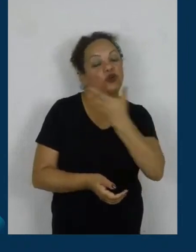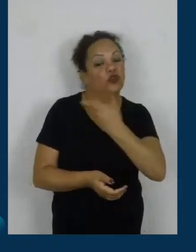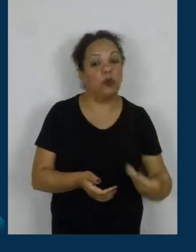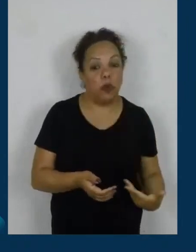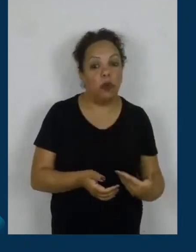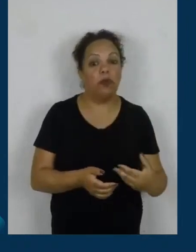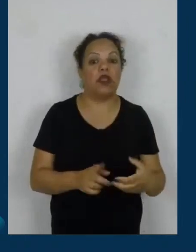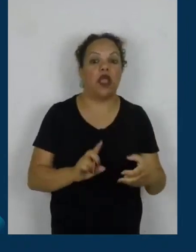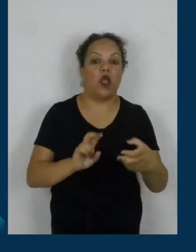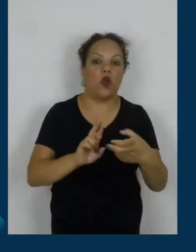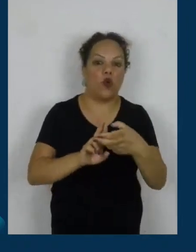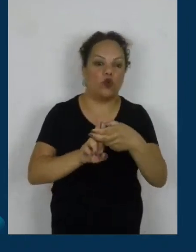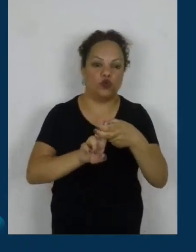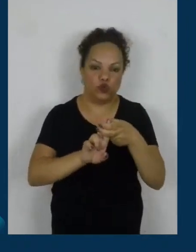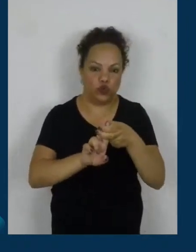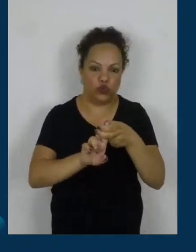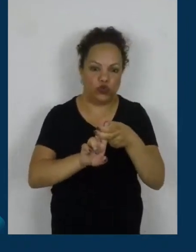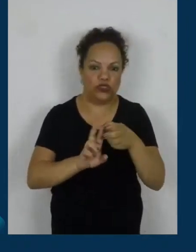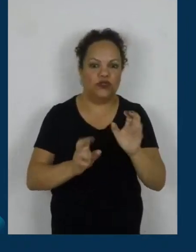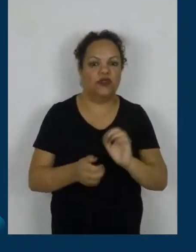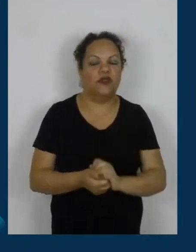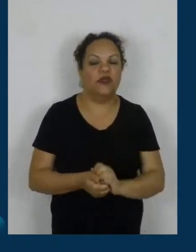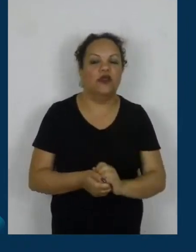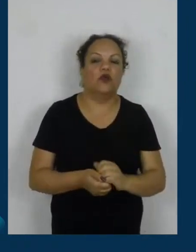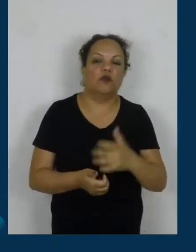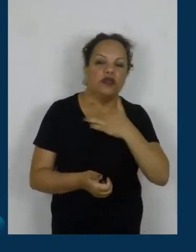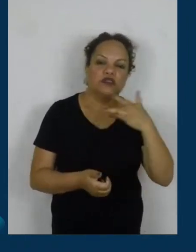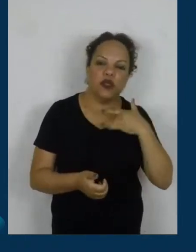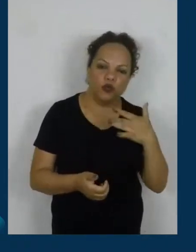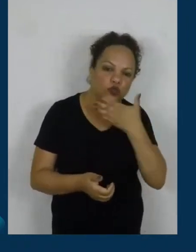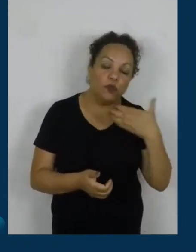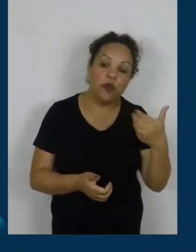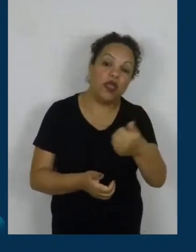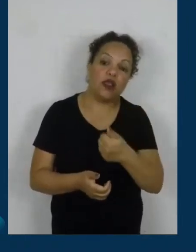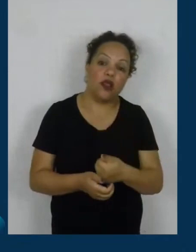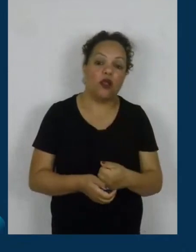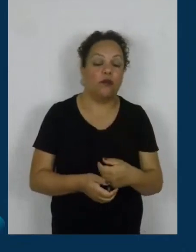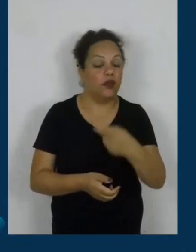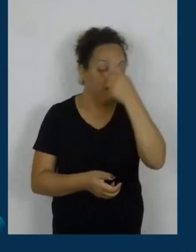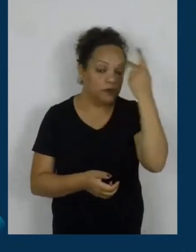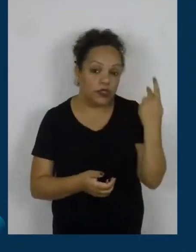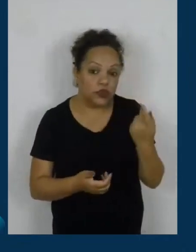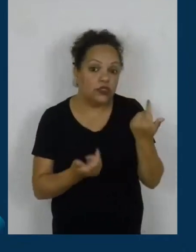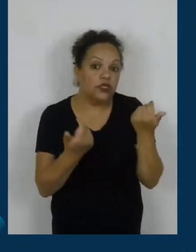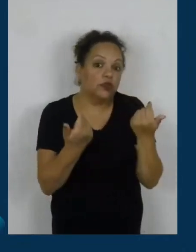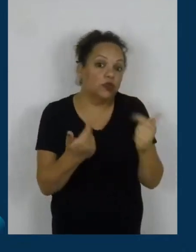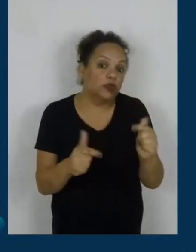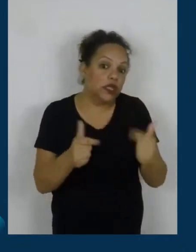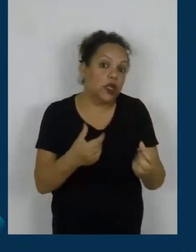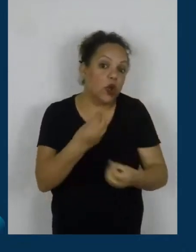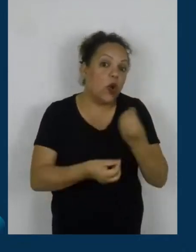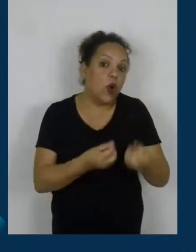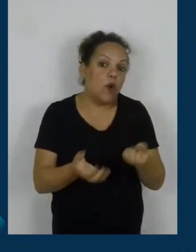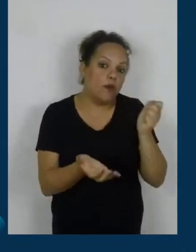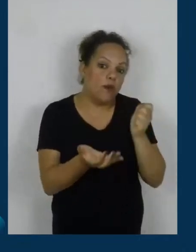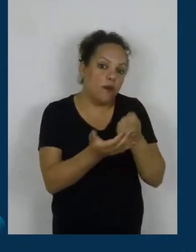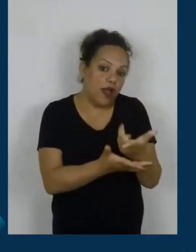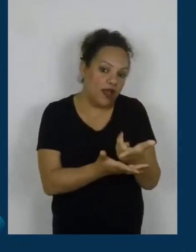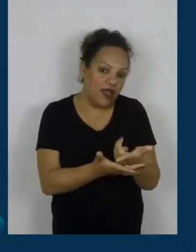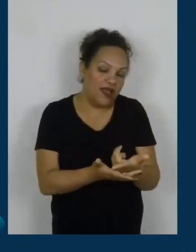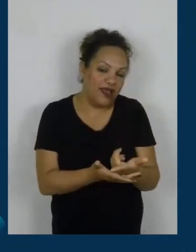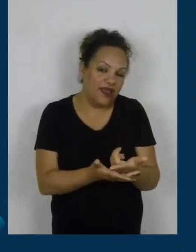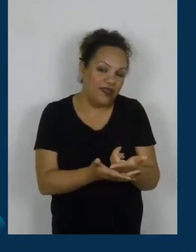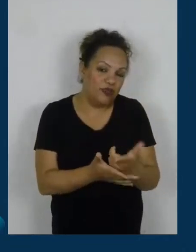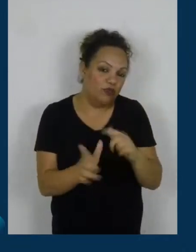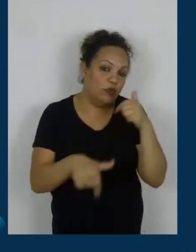oferecer serviços de saúde melhor, especialmente para quem não pode pagar por saúde nesse país. Mas, no fim, não é um trabalho sobre saúde, também não é só